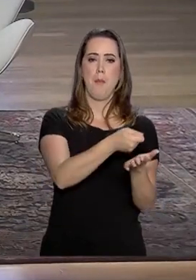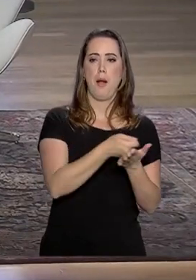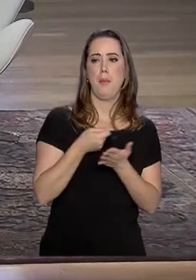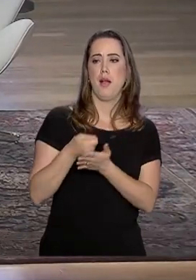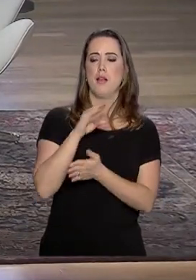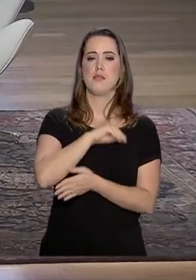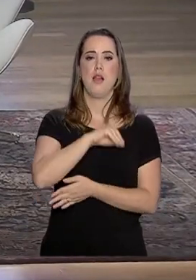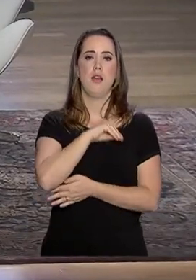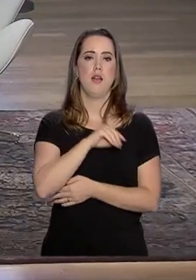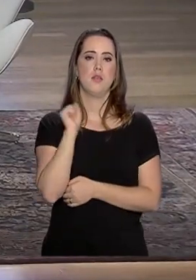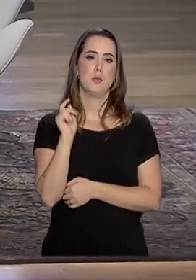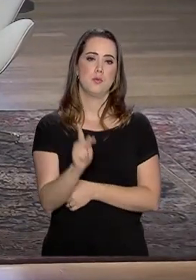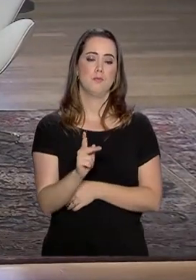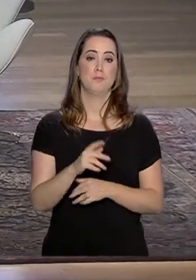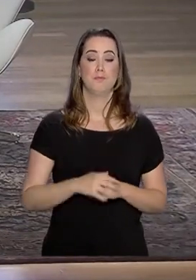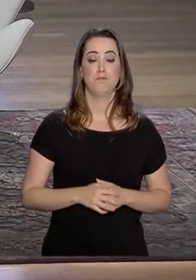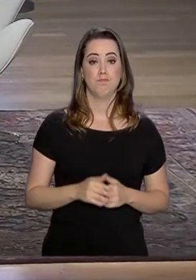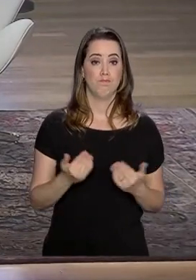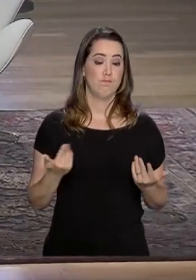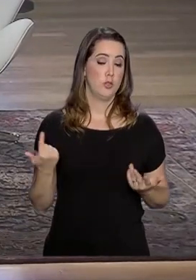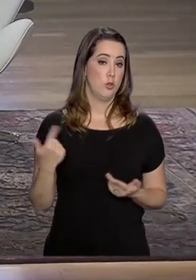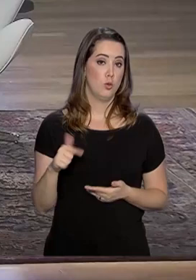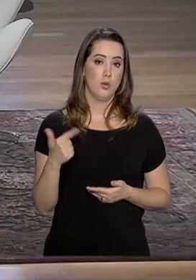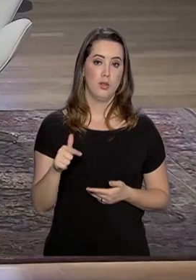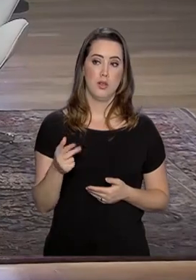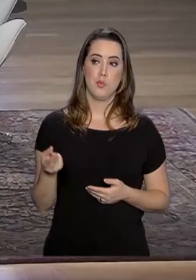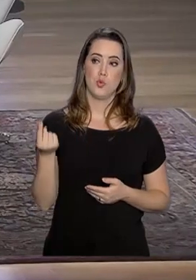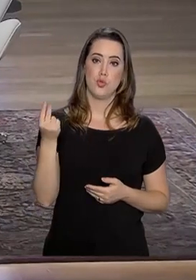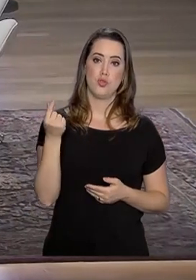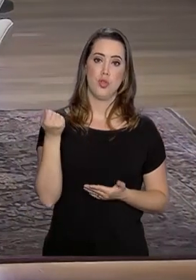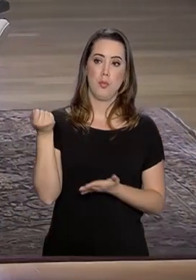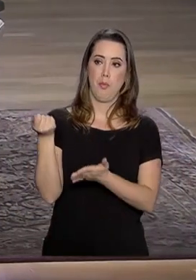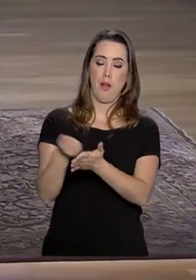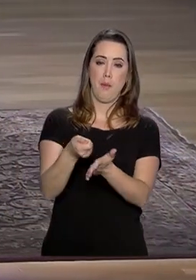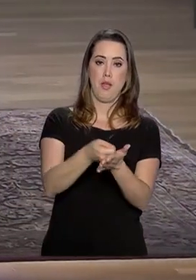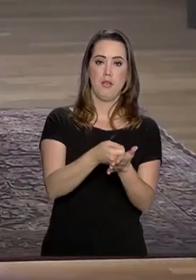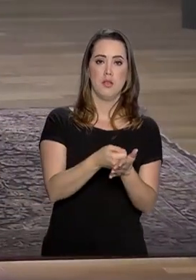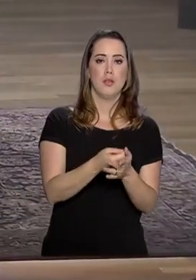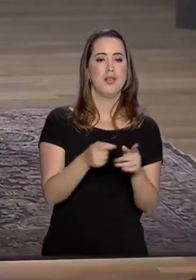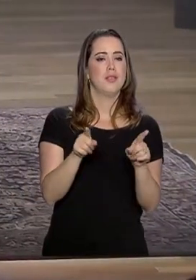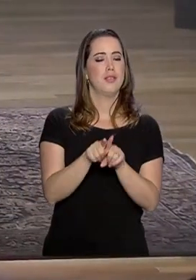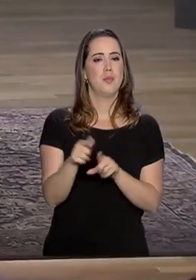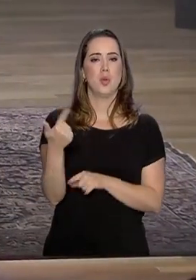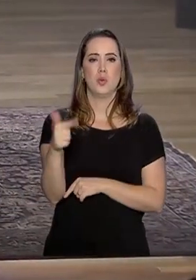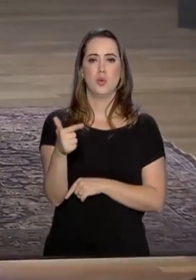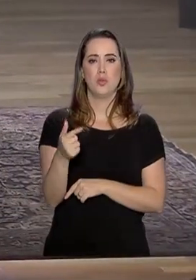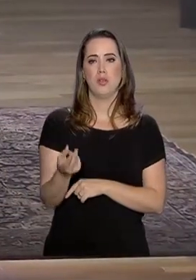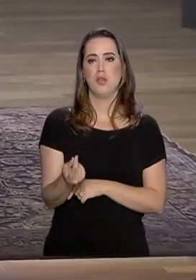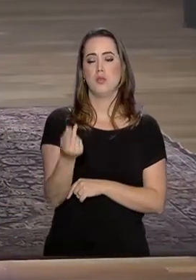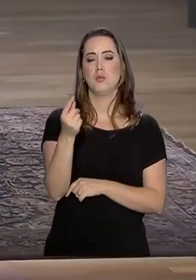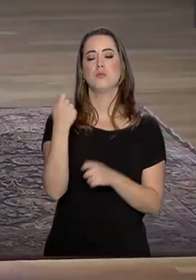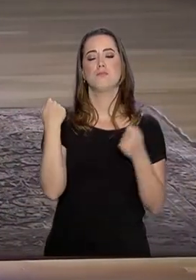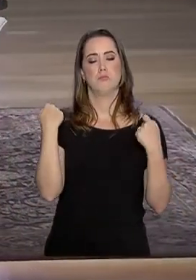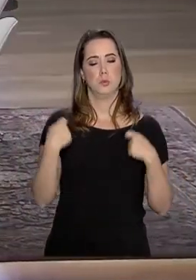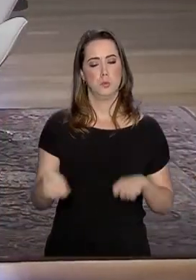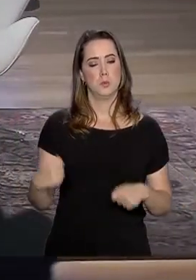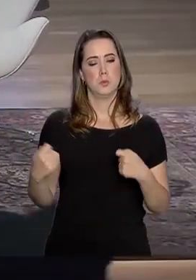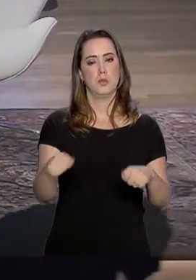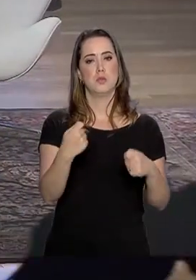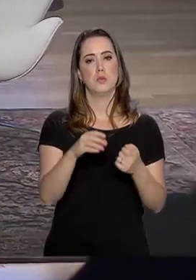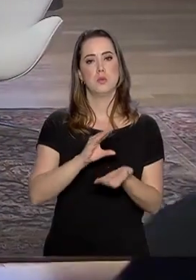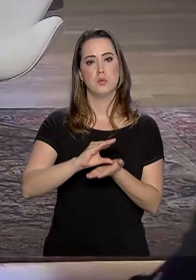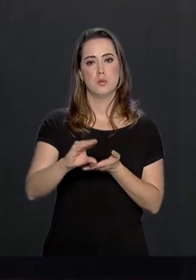Salário e aposentadoria. Não teremos recurso para custeio e muito menos para os tão necessários